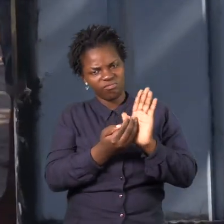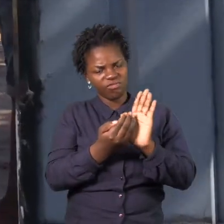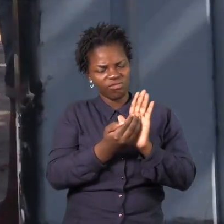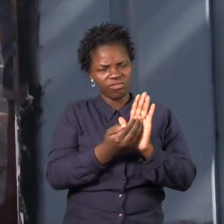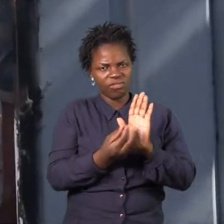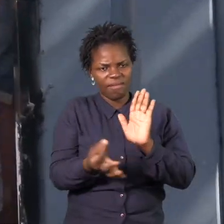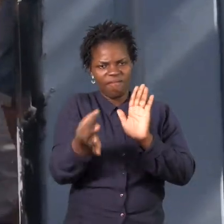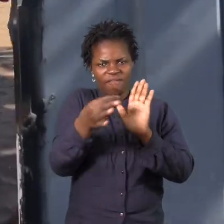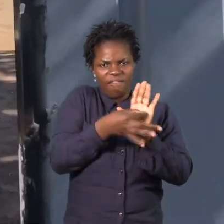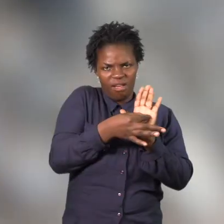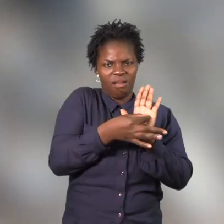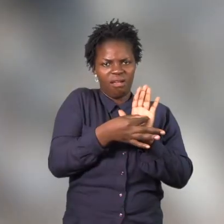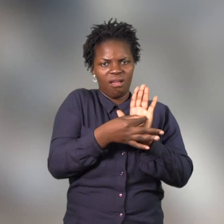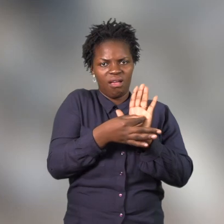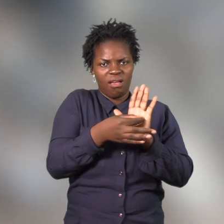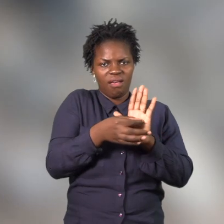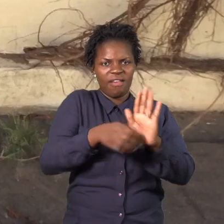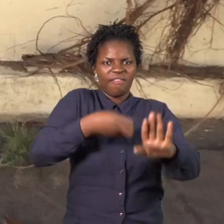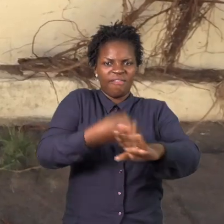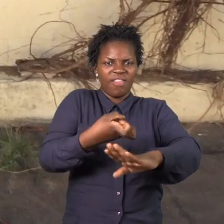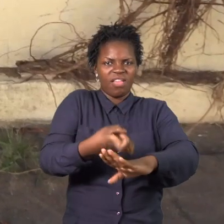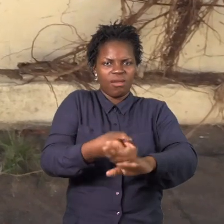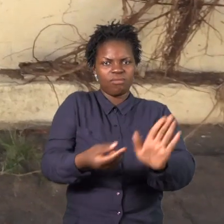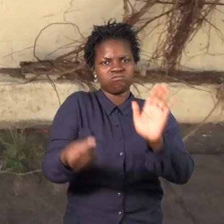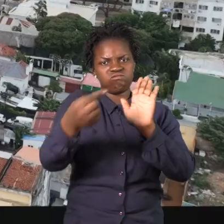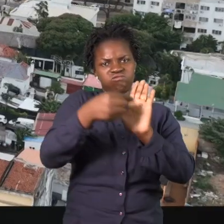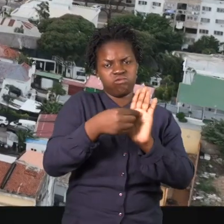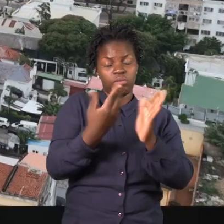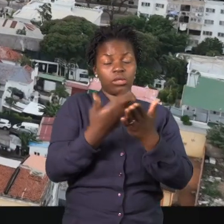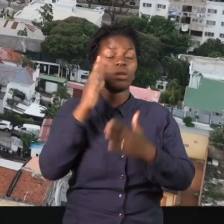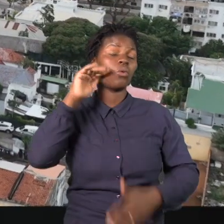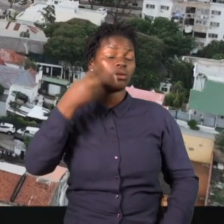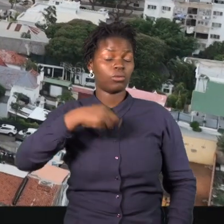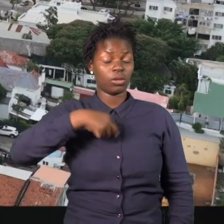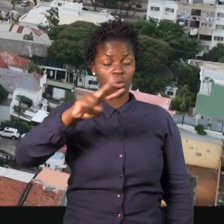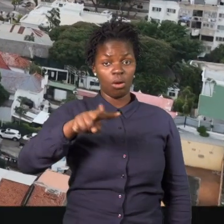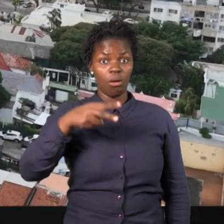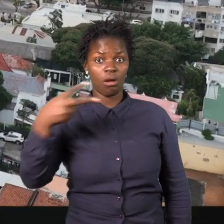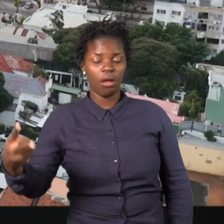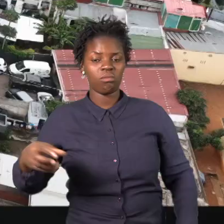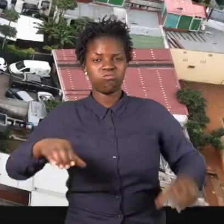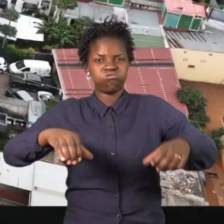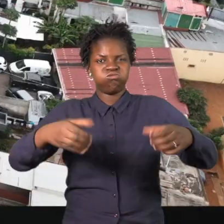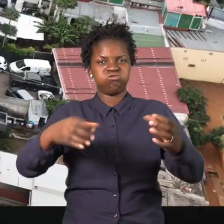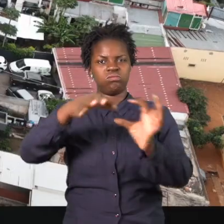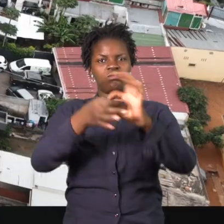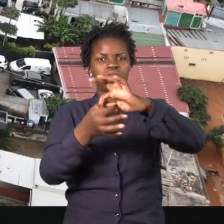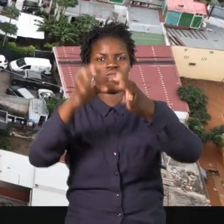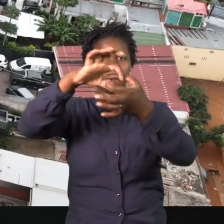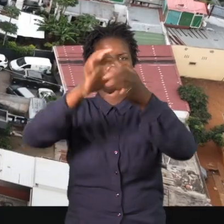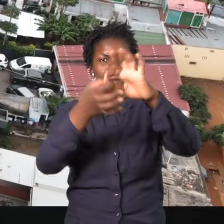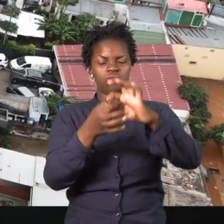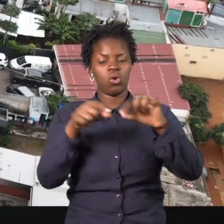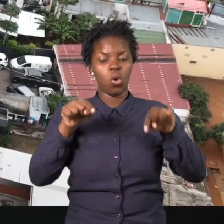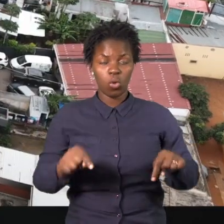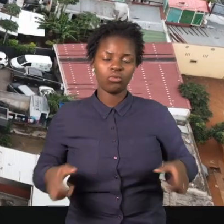e hoje peguei para baixo. João e Otávio lamentam o ocorrido e afirmam que o mesmo aconteceu porque a empresa não fornecia